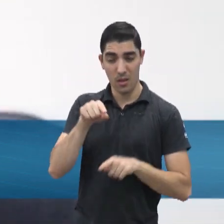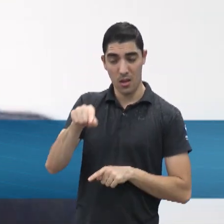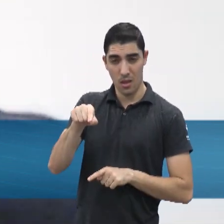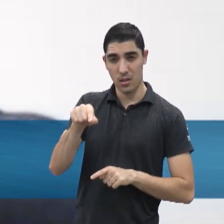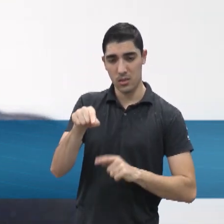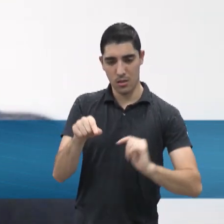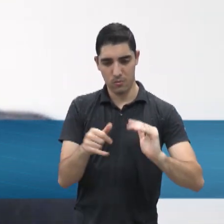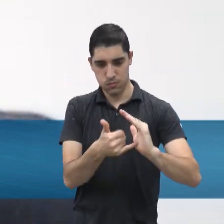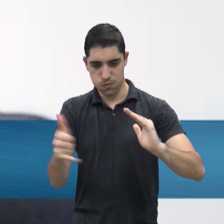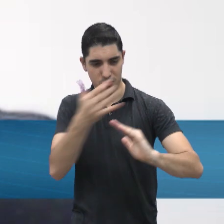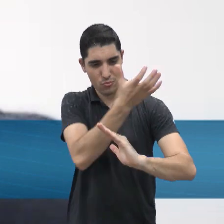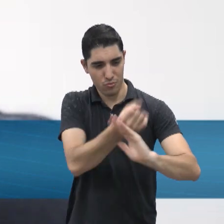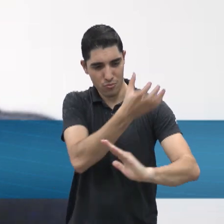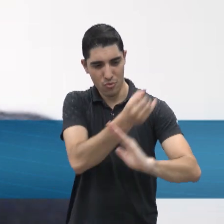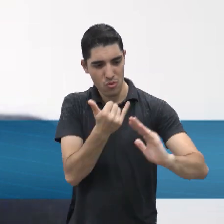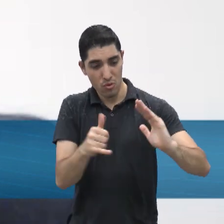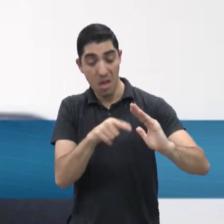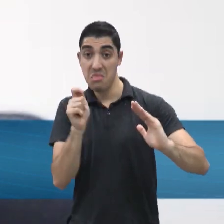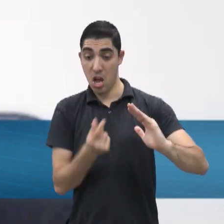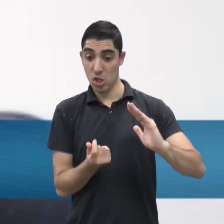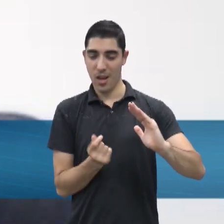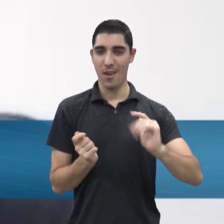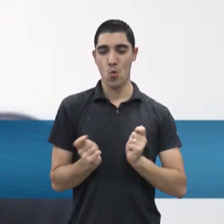gera para as pessoas, né, então, a gente fala ali da conta.